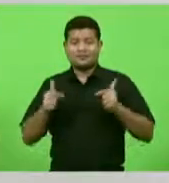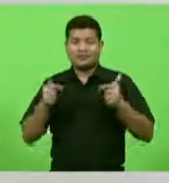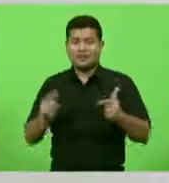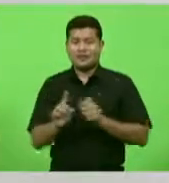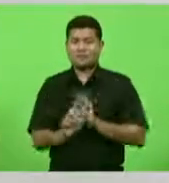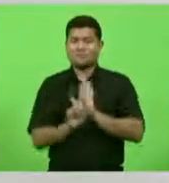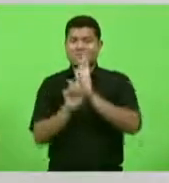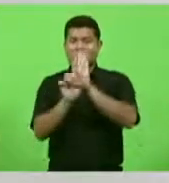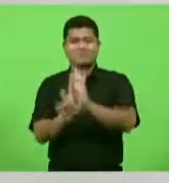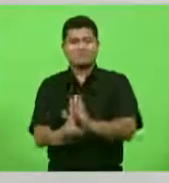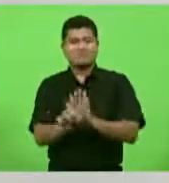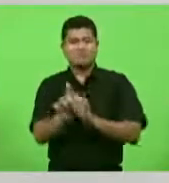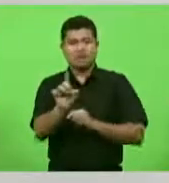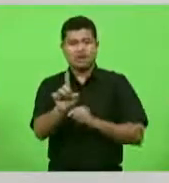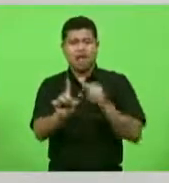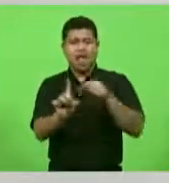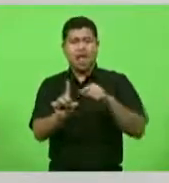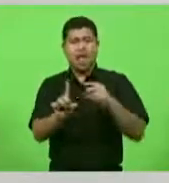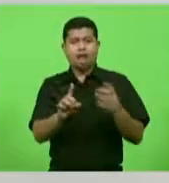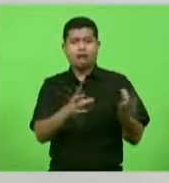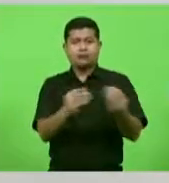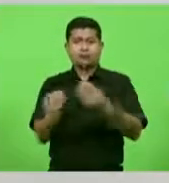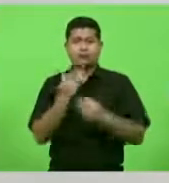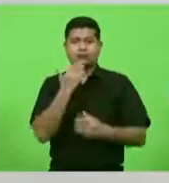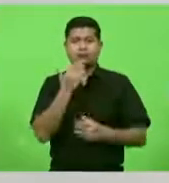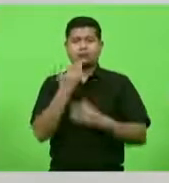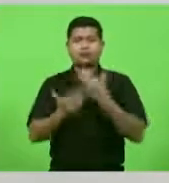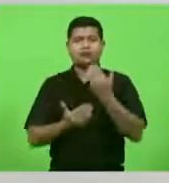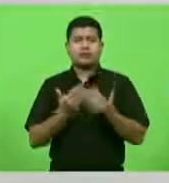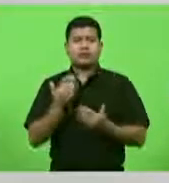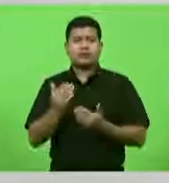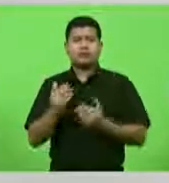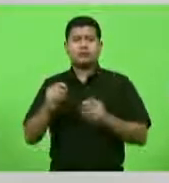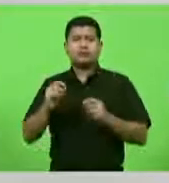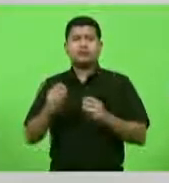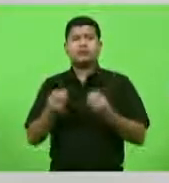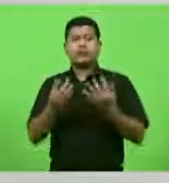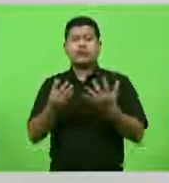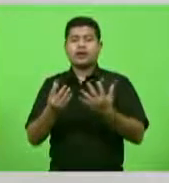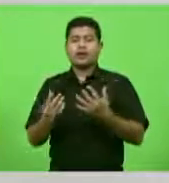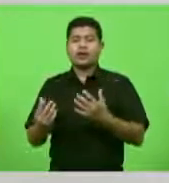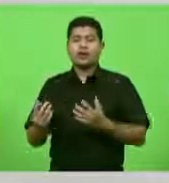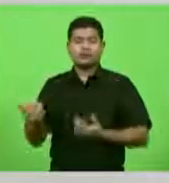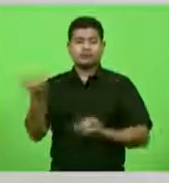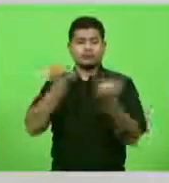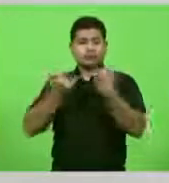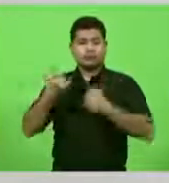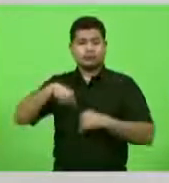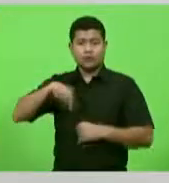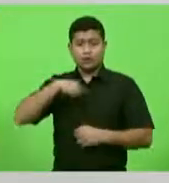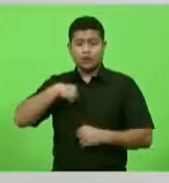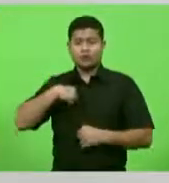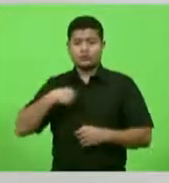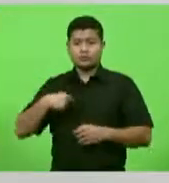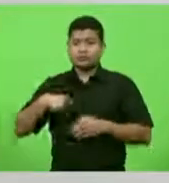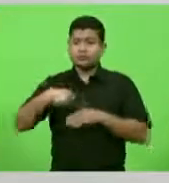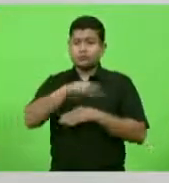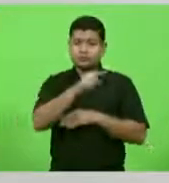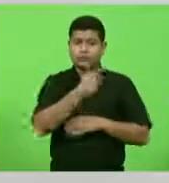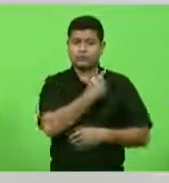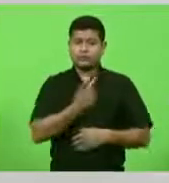É para nós que vêm as reivindicações para nós levar a um governo. E tenho feito isso com muita intensidade,